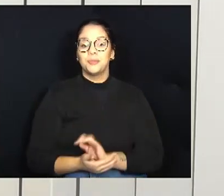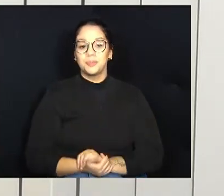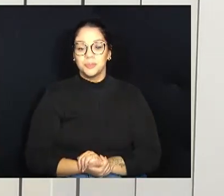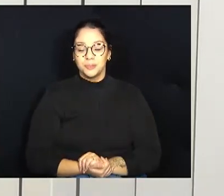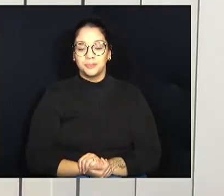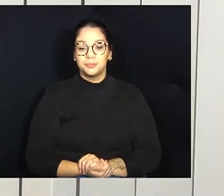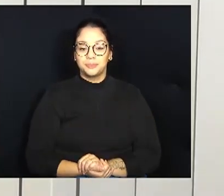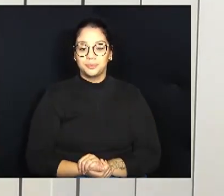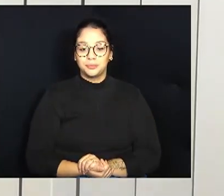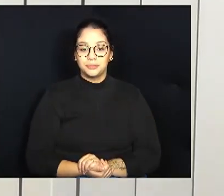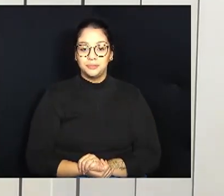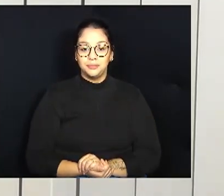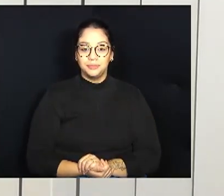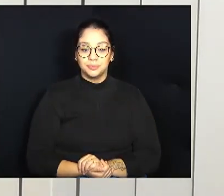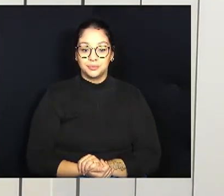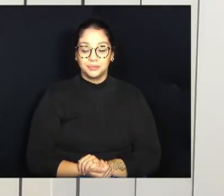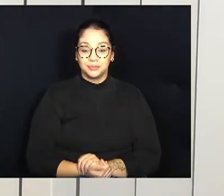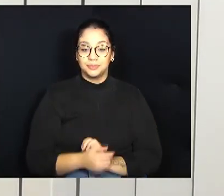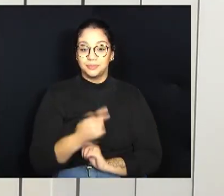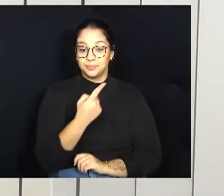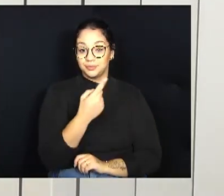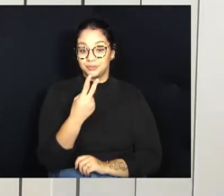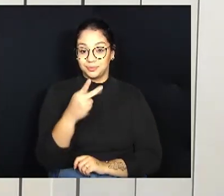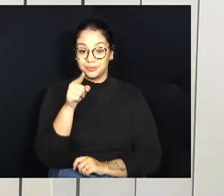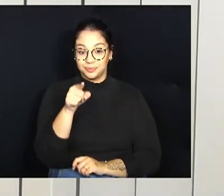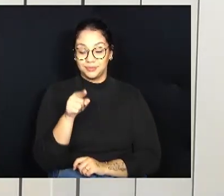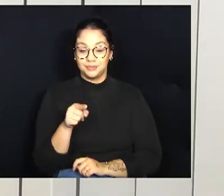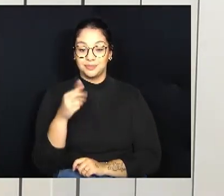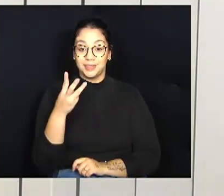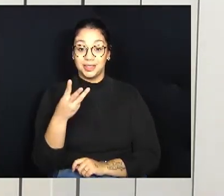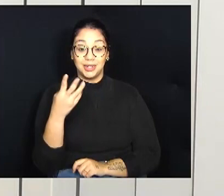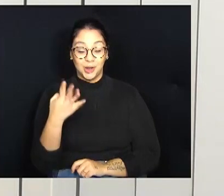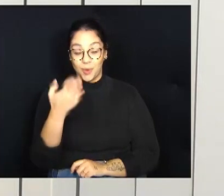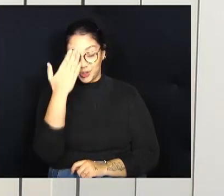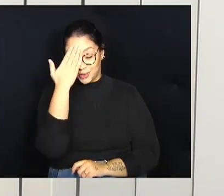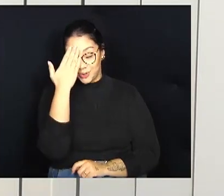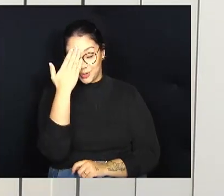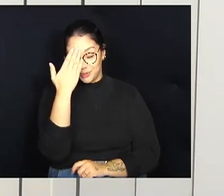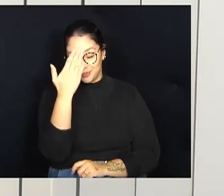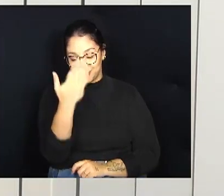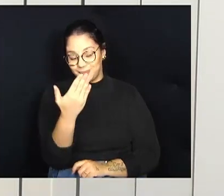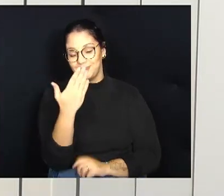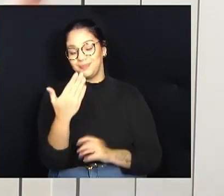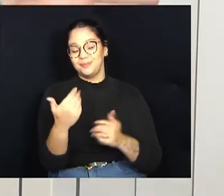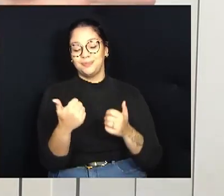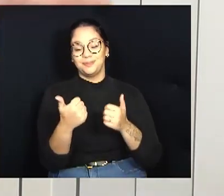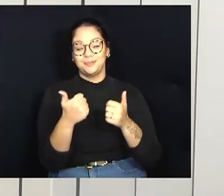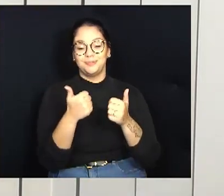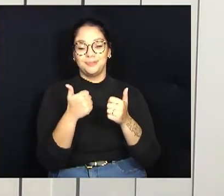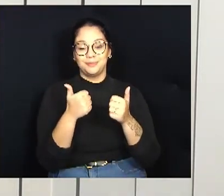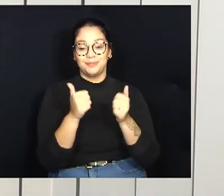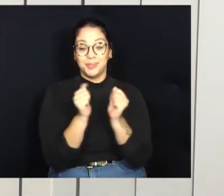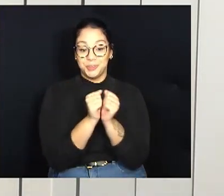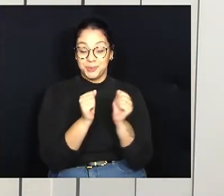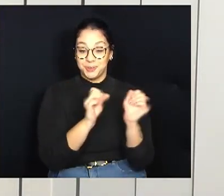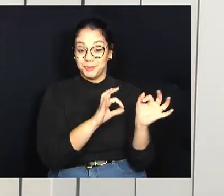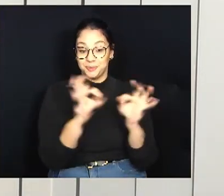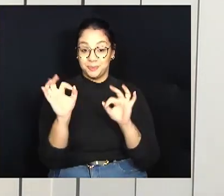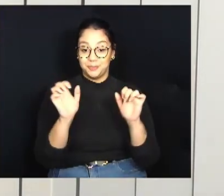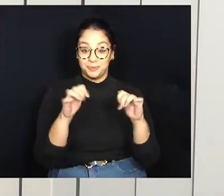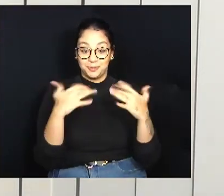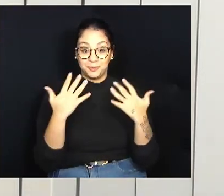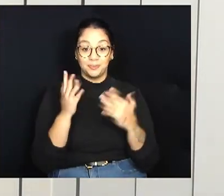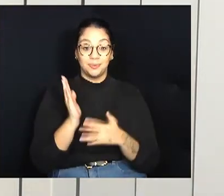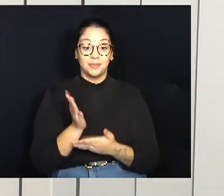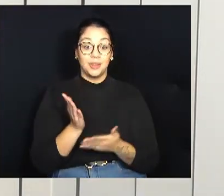.br. Meio dia, mais 34 minutos. Muito obrigado pela sua companhia, pela sua audiência. A gente segue aqui com as